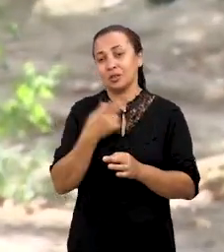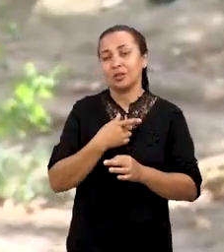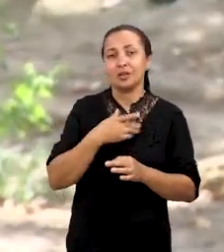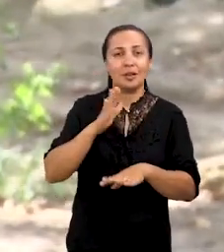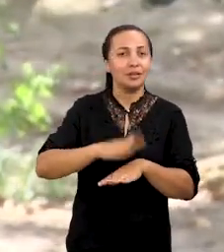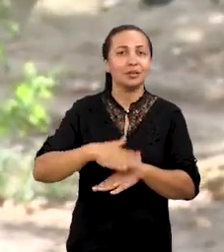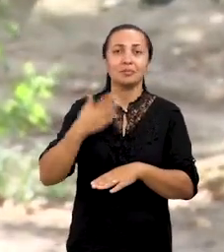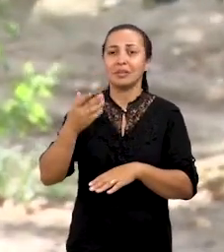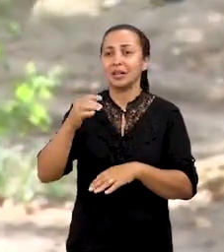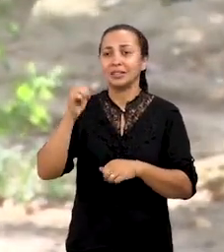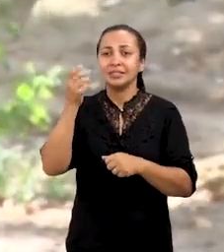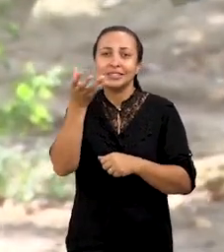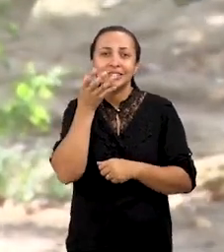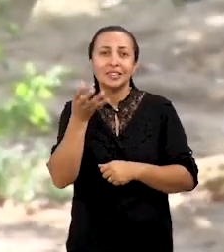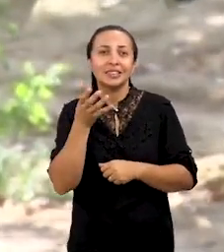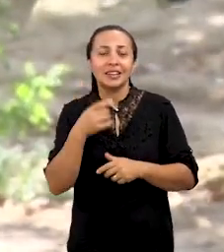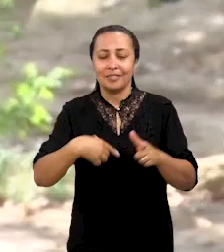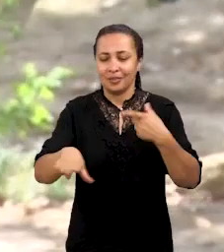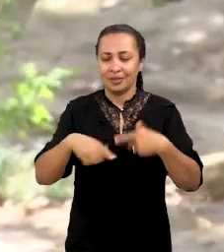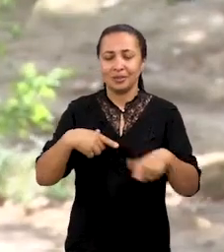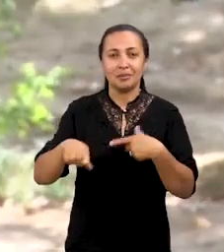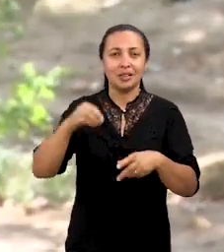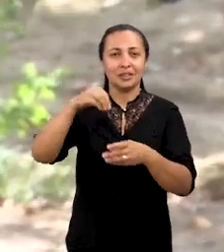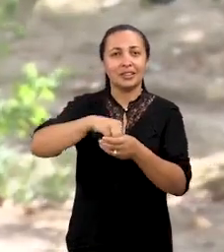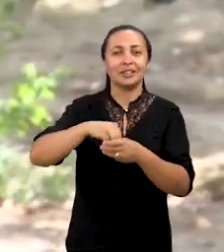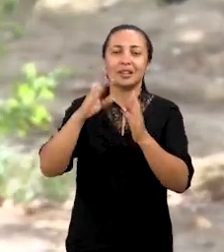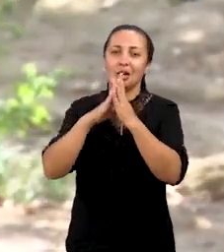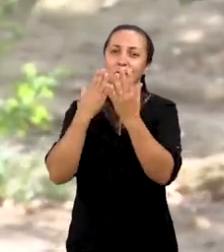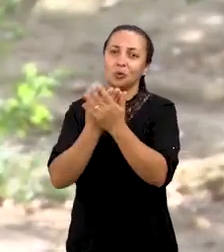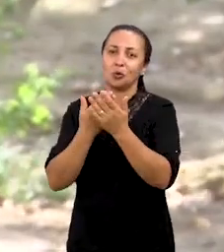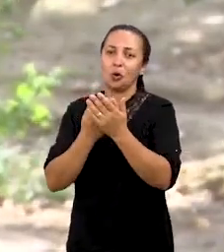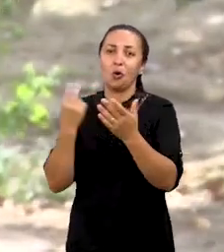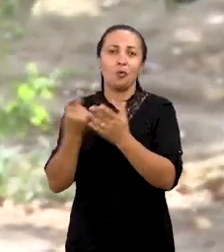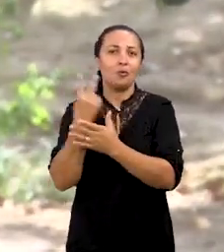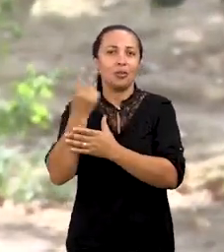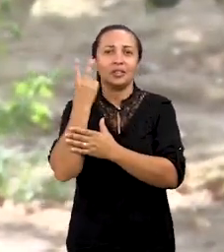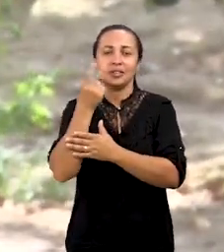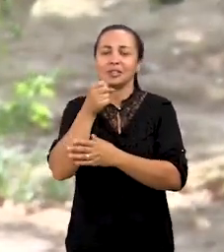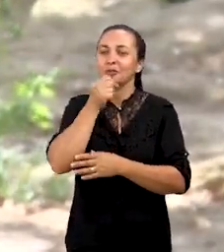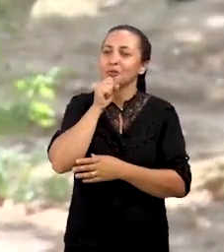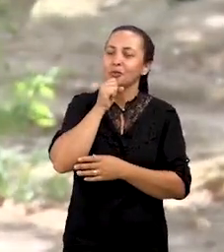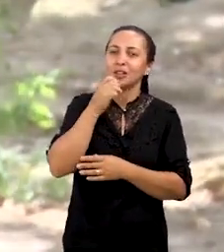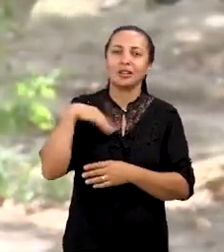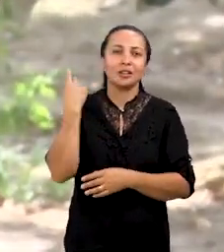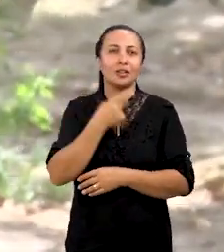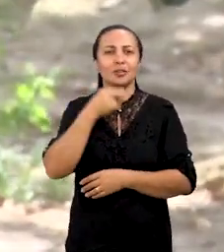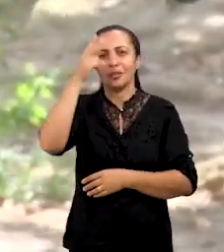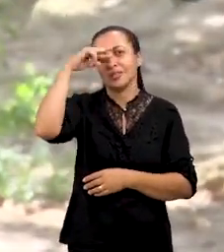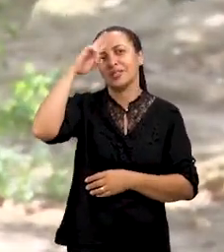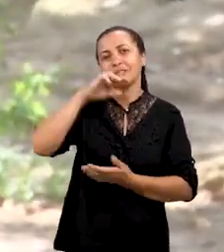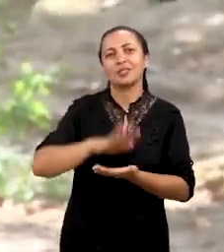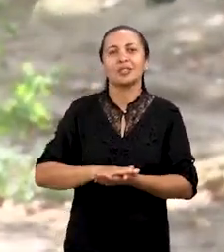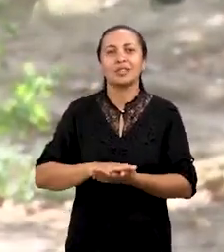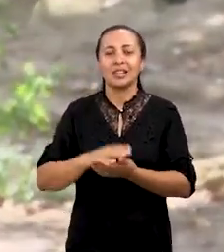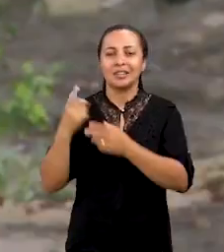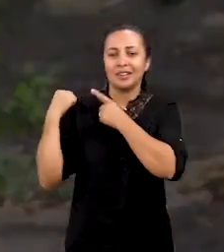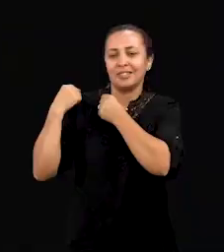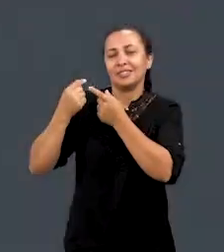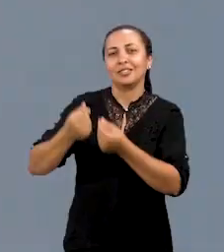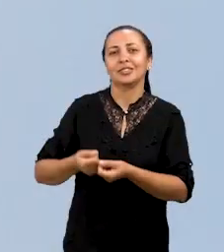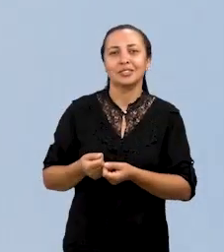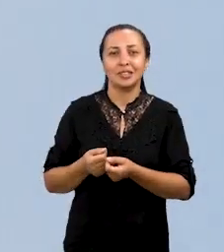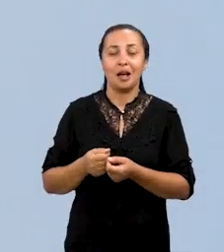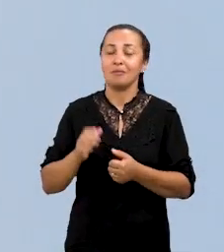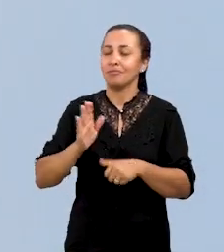mais faz questão de que seja trabalhado dentro da escola. A valorização da ancestralidade, da nossa história, da tradição